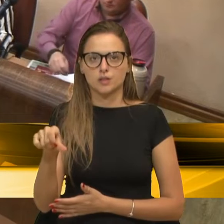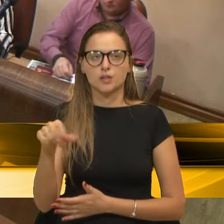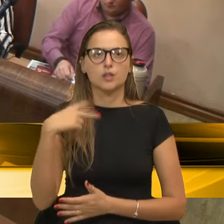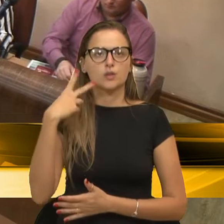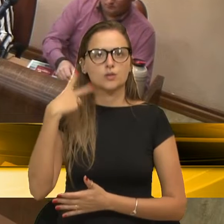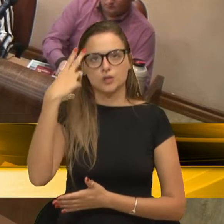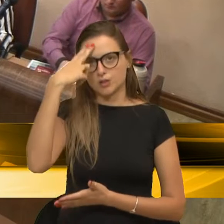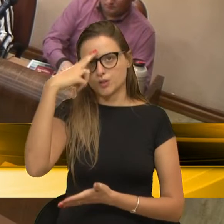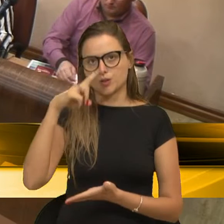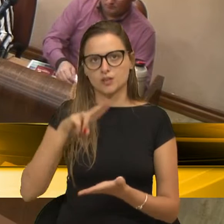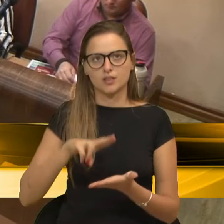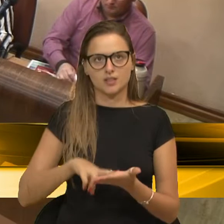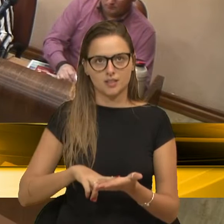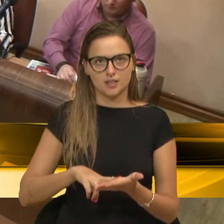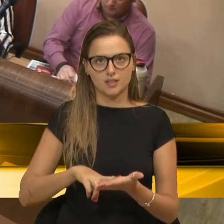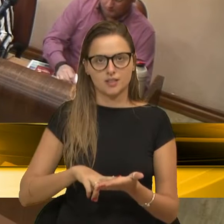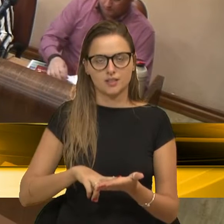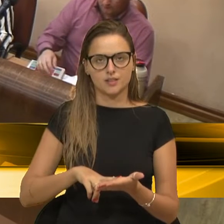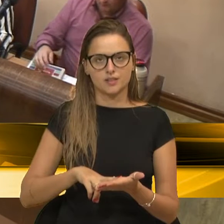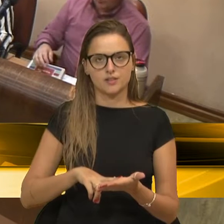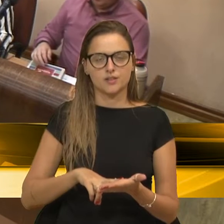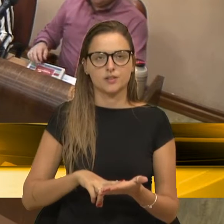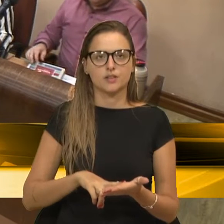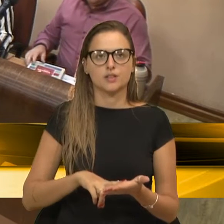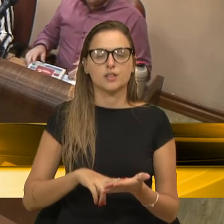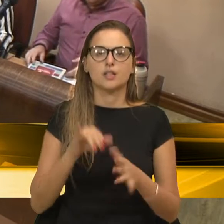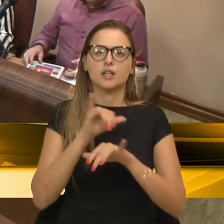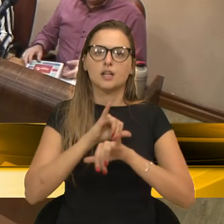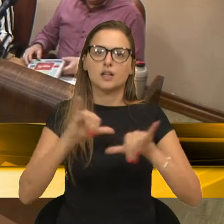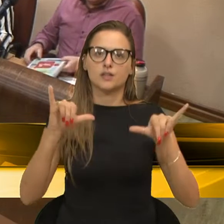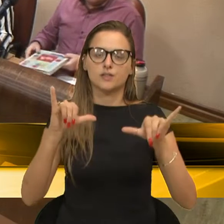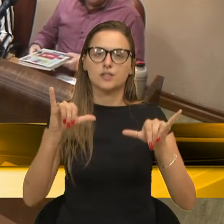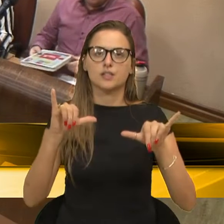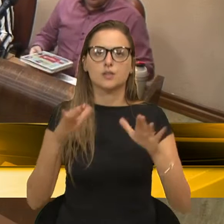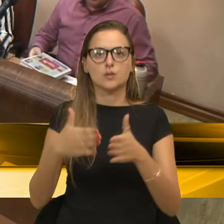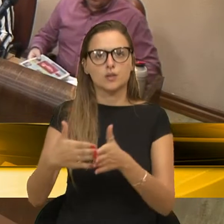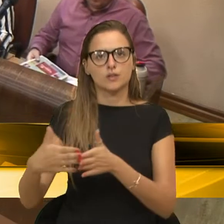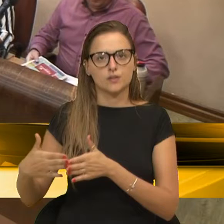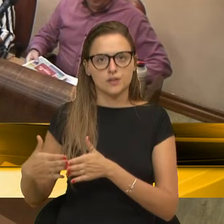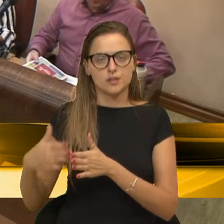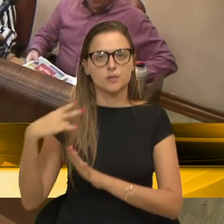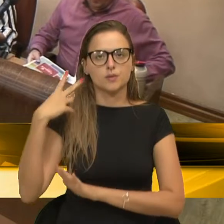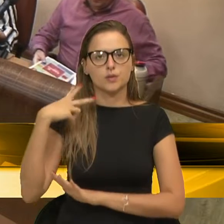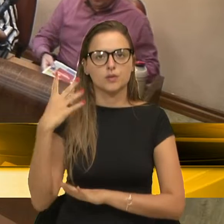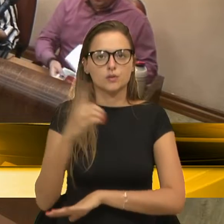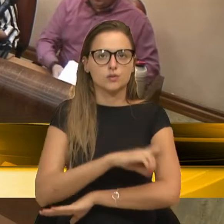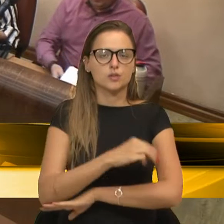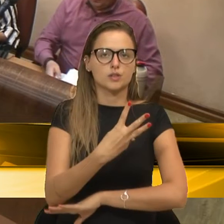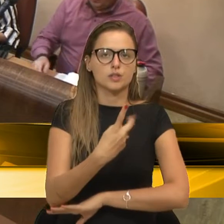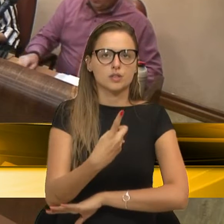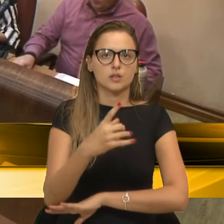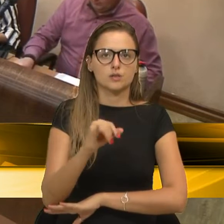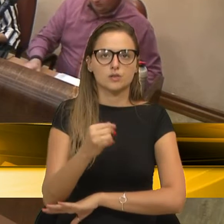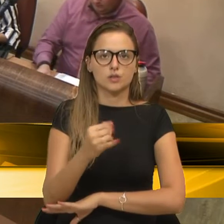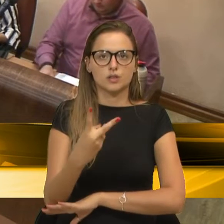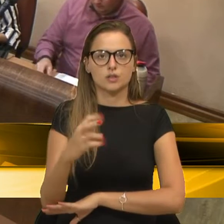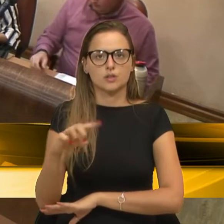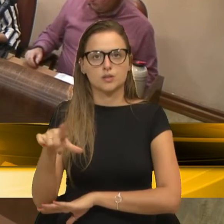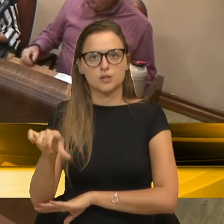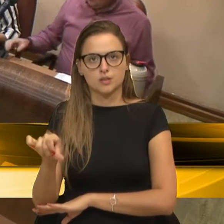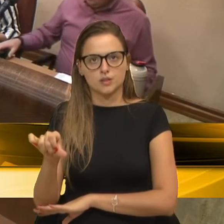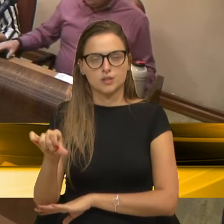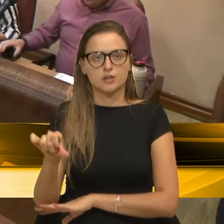Andrade Pereira Jr., comunicando sua renúncia ao cargo de vereador a contar de 31 de janeiro de 2019,